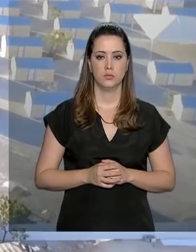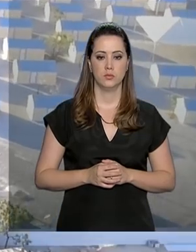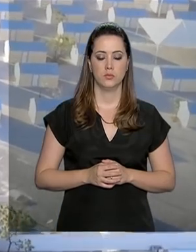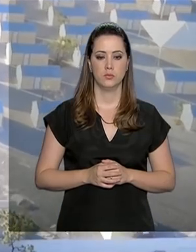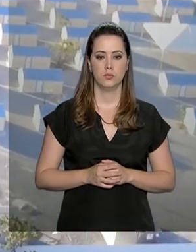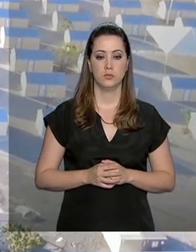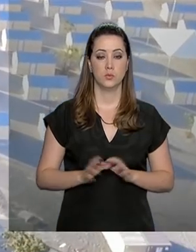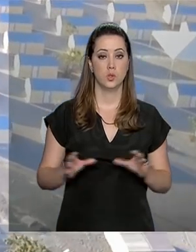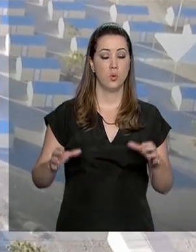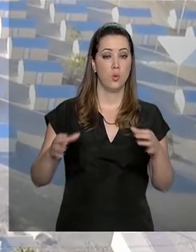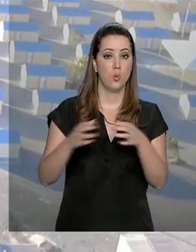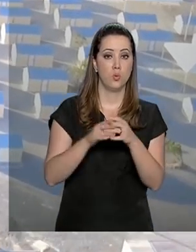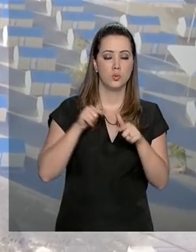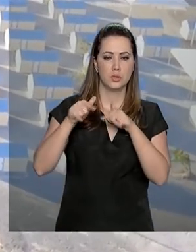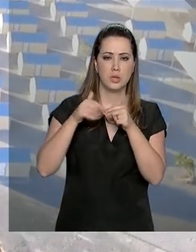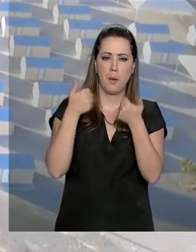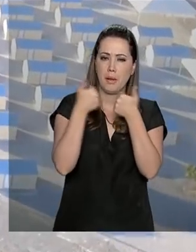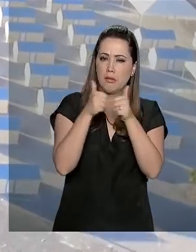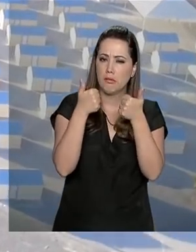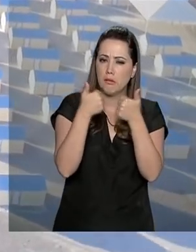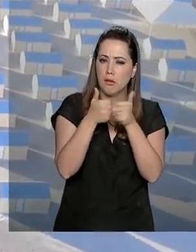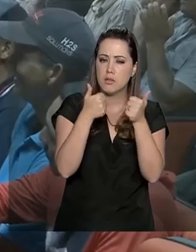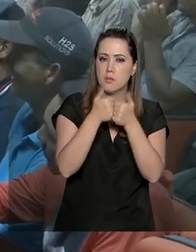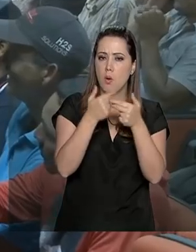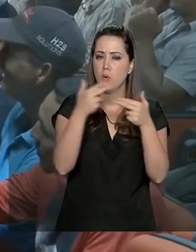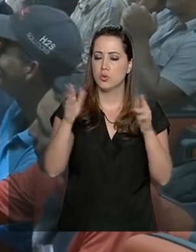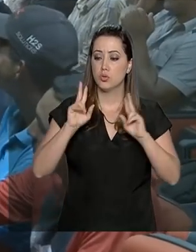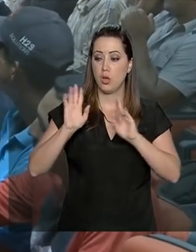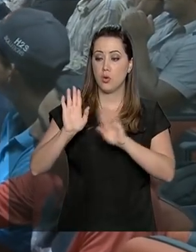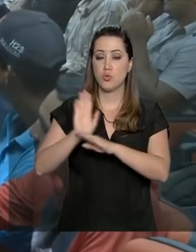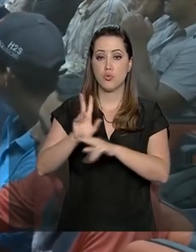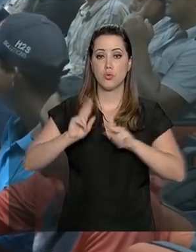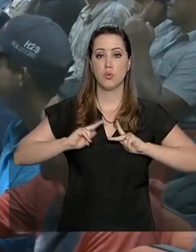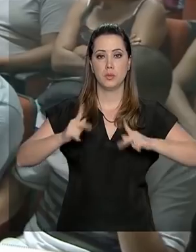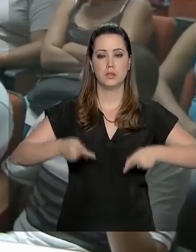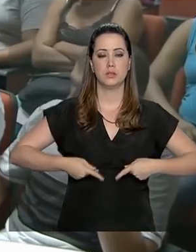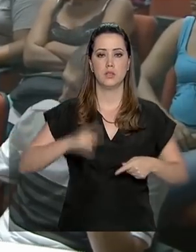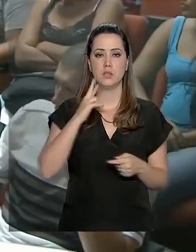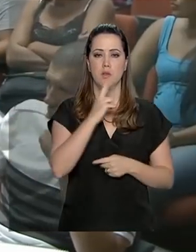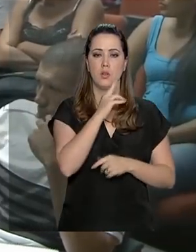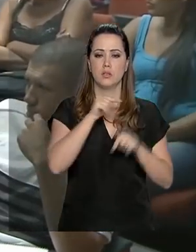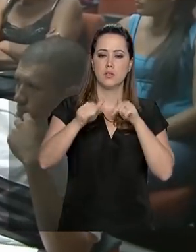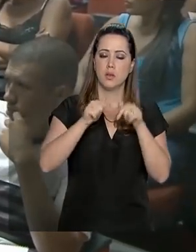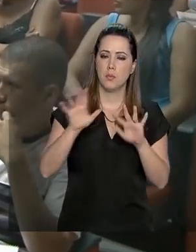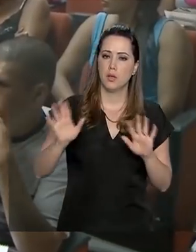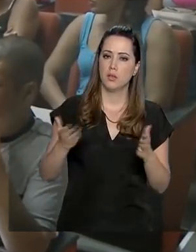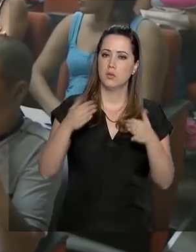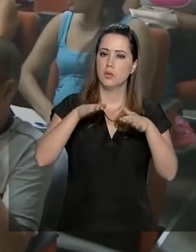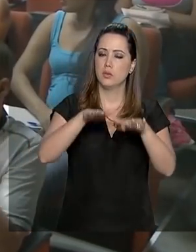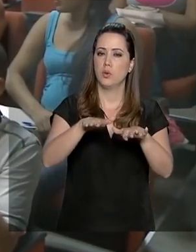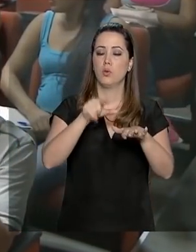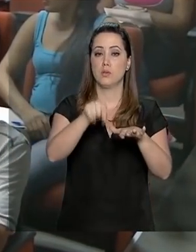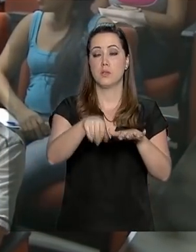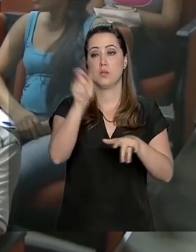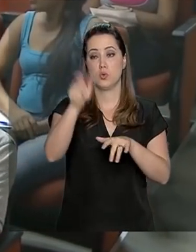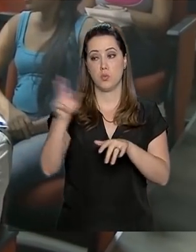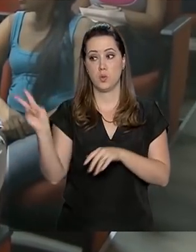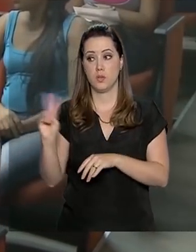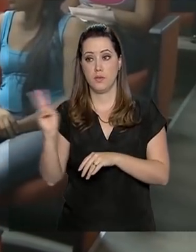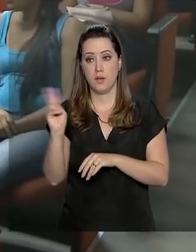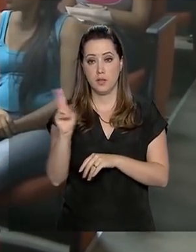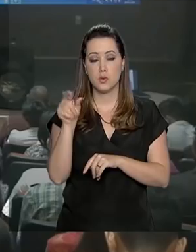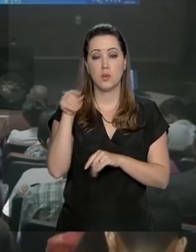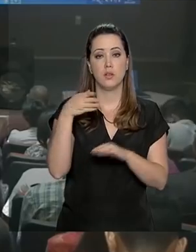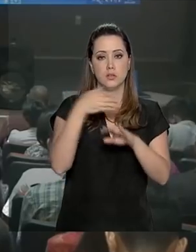A Força Tarefa Logística Humanitária em Roraima está apoiando ações que visam a inserção de imigrantes venezuelanos no